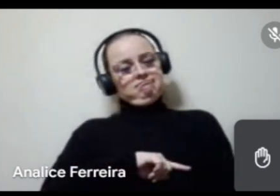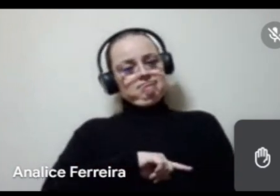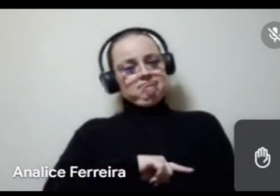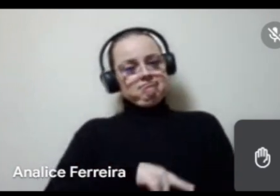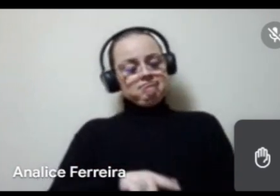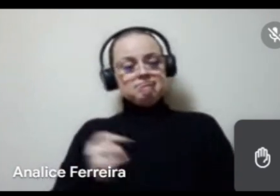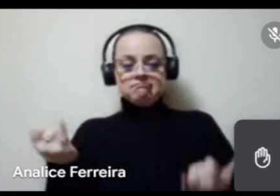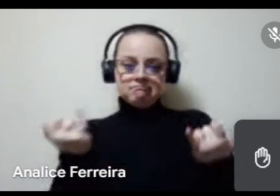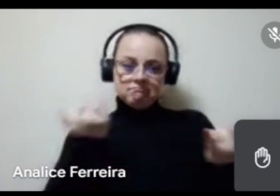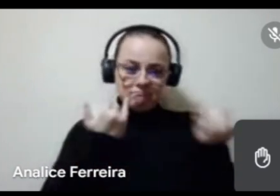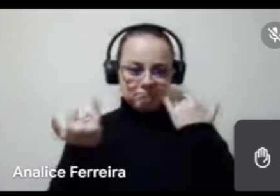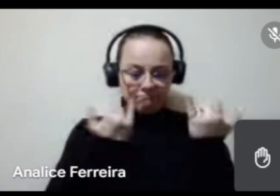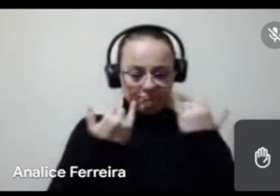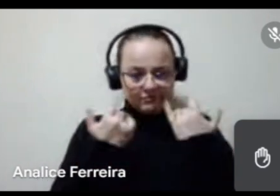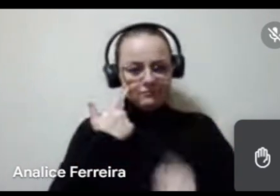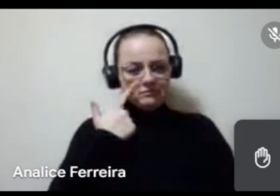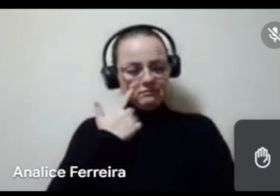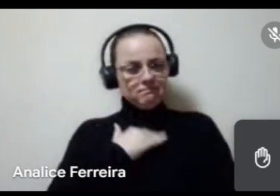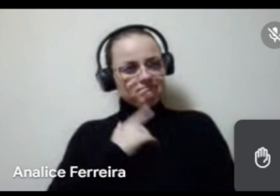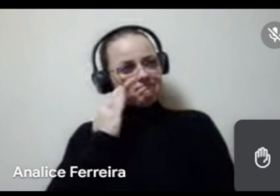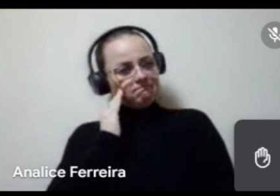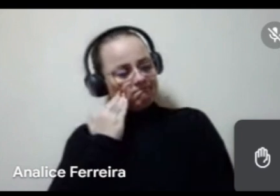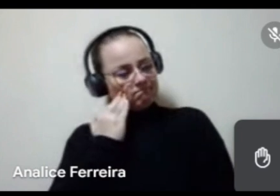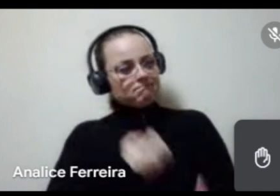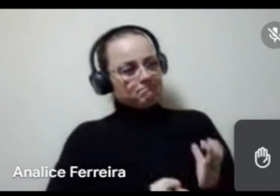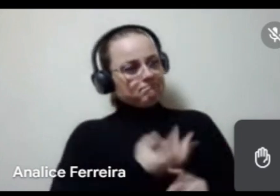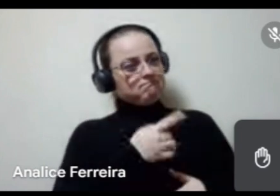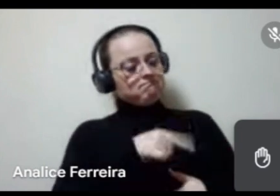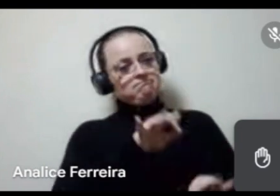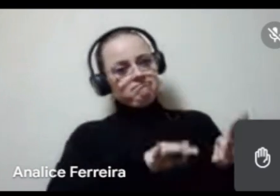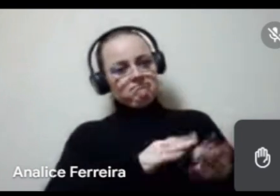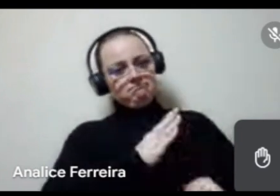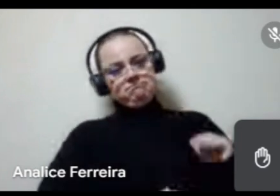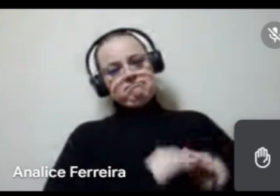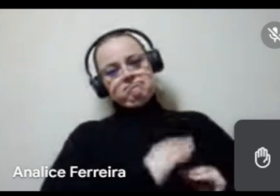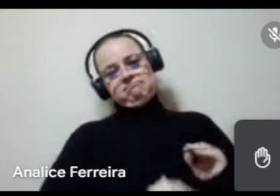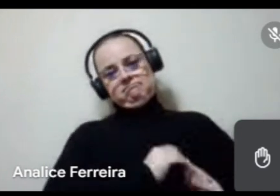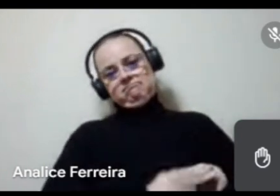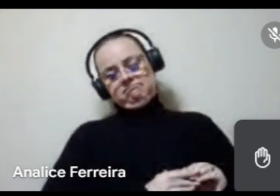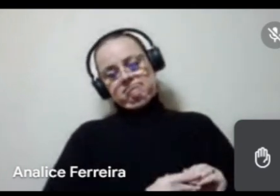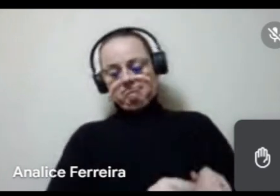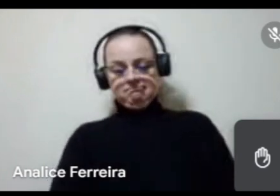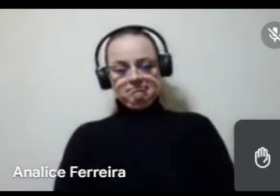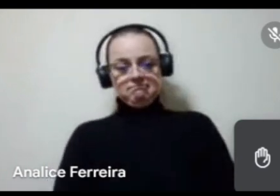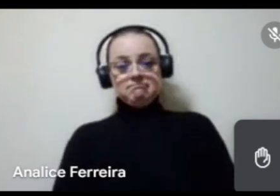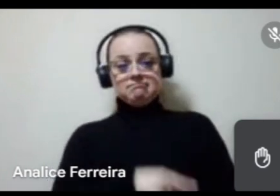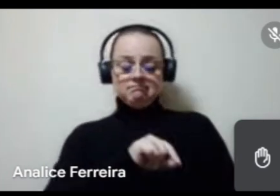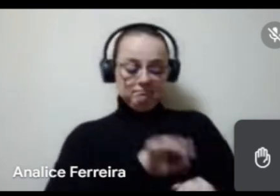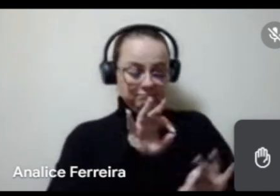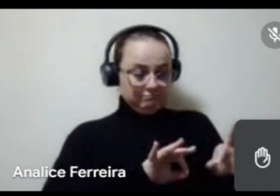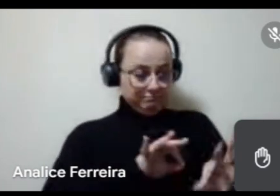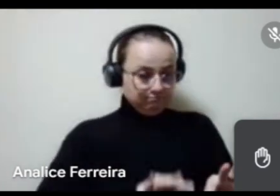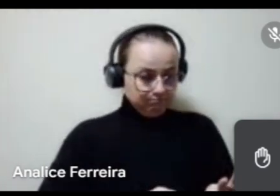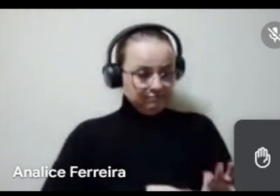escutando para poder ter subsídios para elaborar esse plano de aplicação de recursos, né, a gente fez um plano de ação no